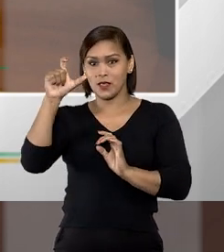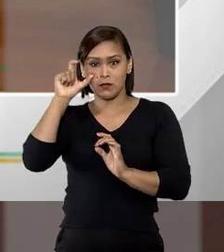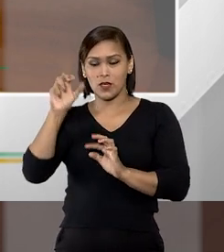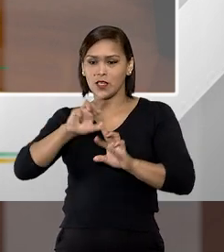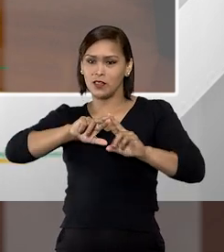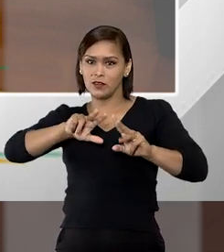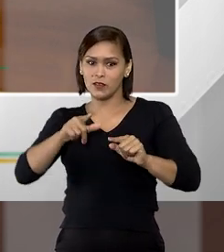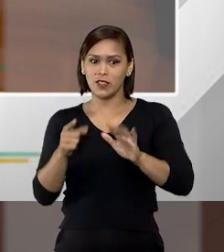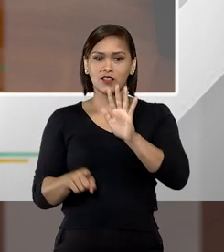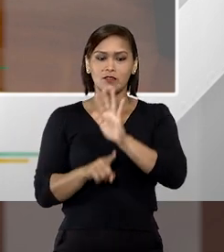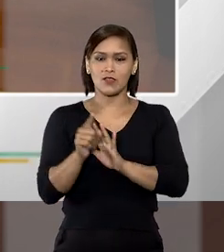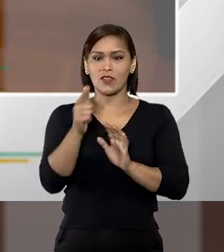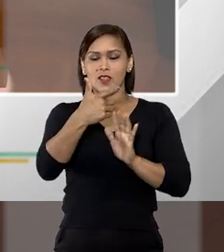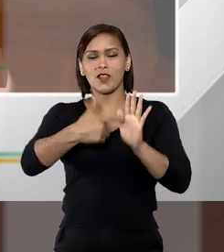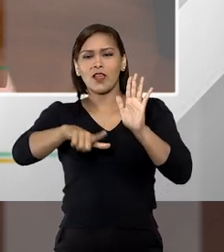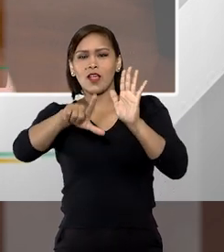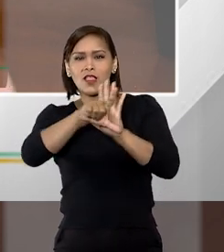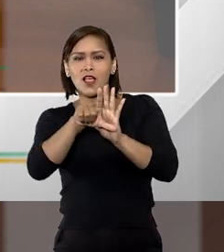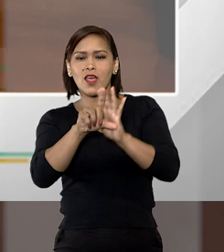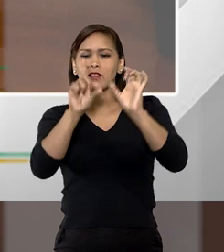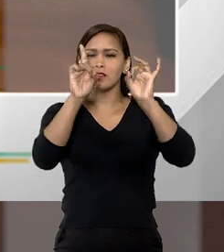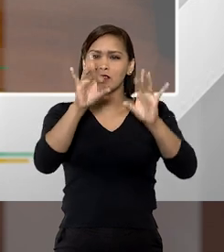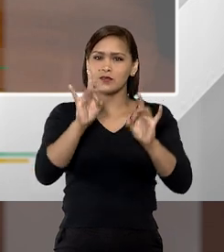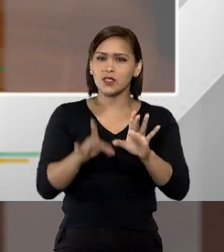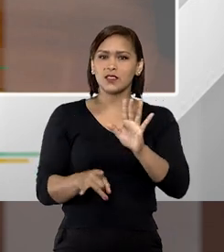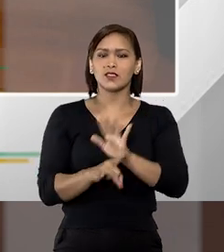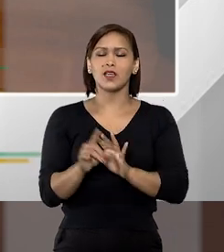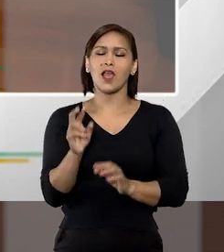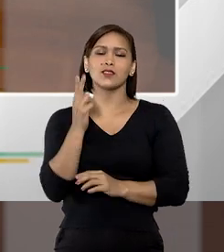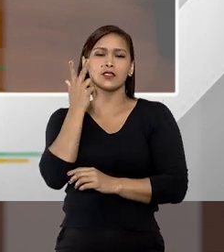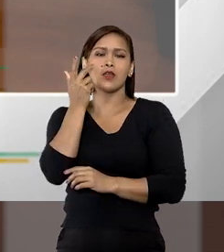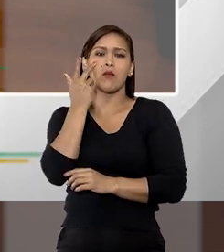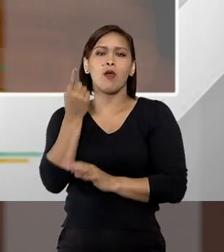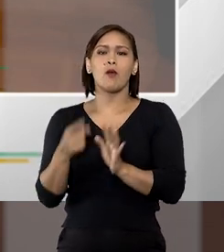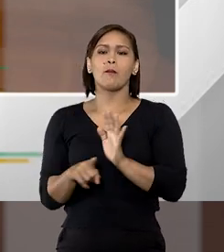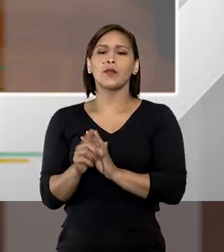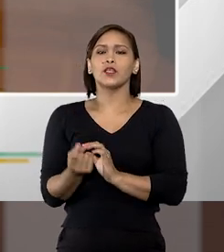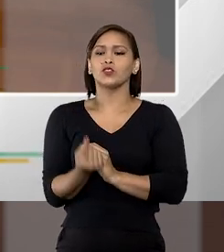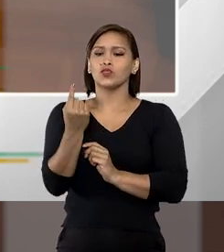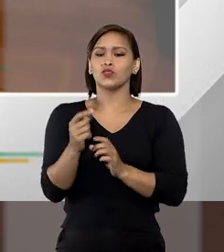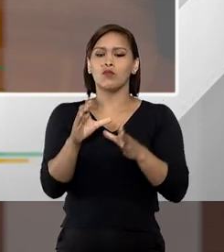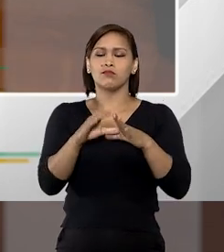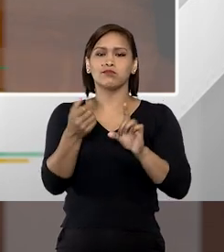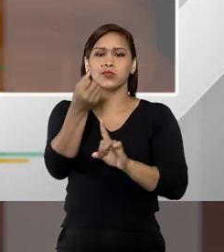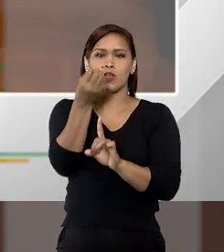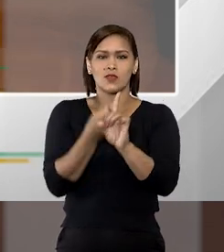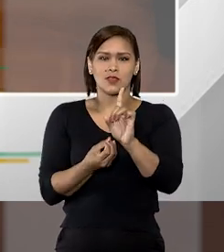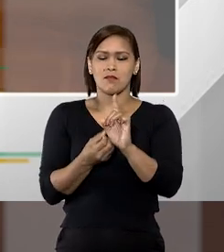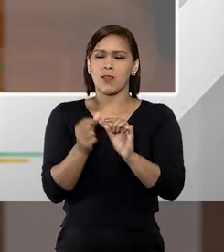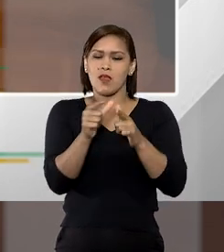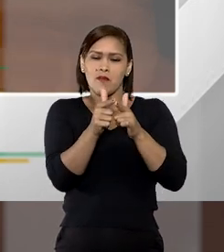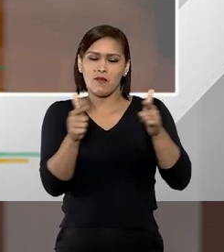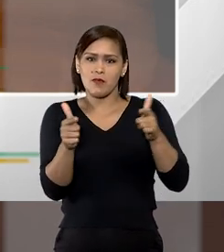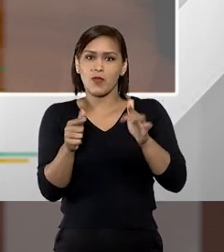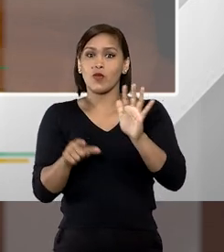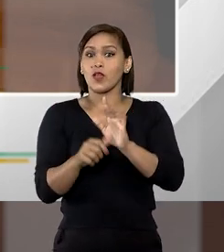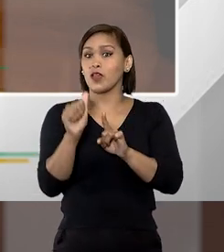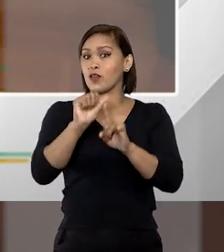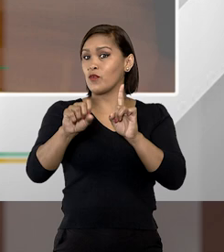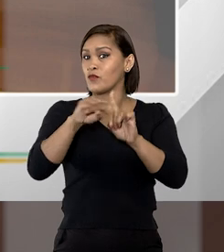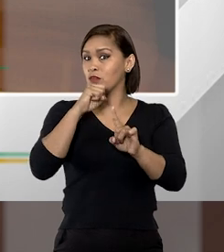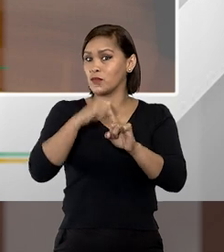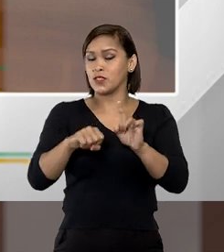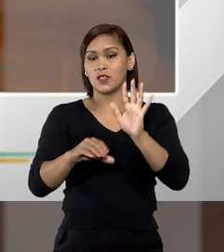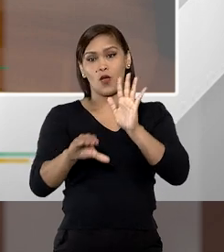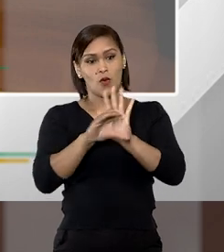a lei Maria da Penha fica lá naquelas leis especiais que normalmente é dado num semestre com pouco tempo, enquanto que o feminicídio